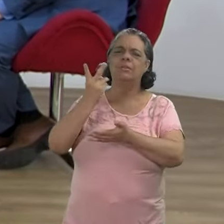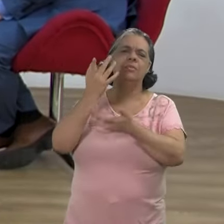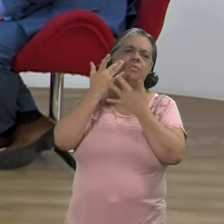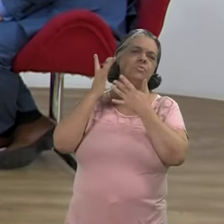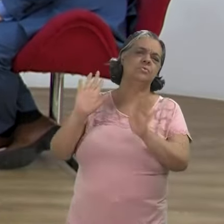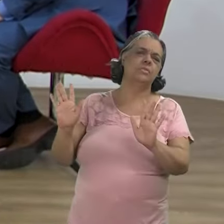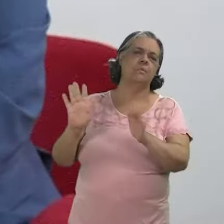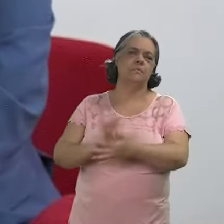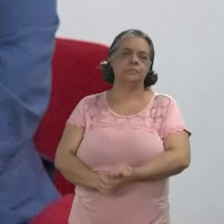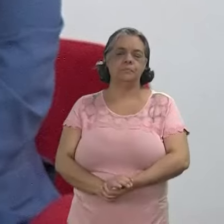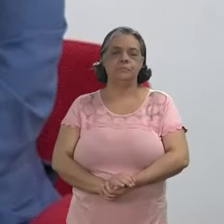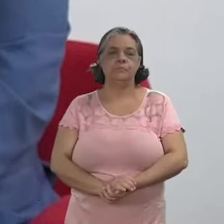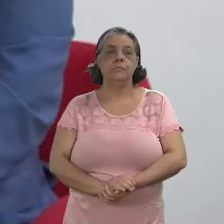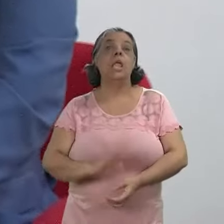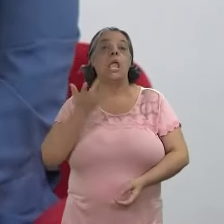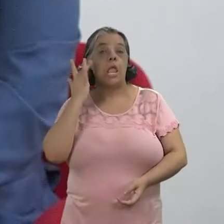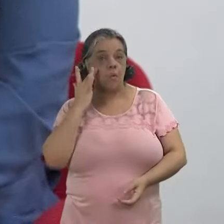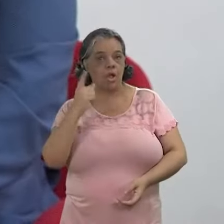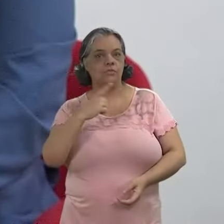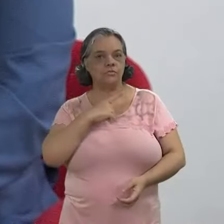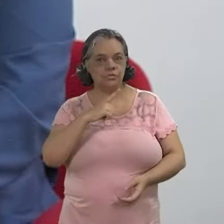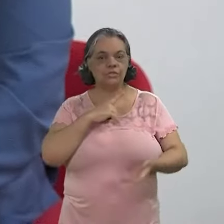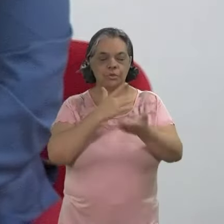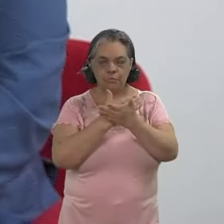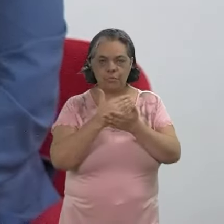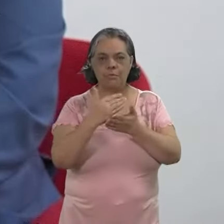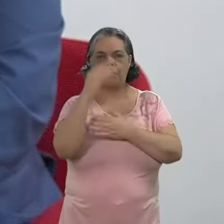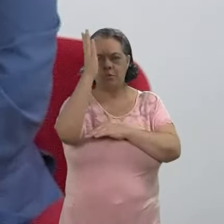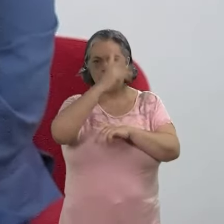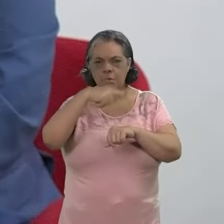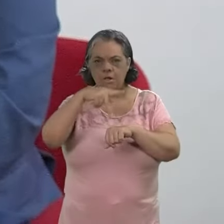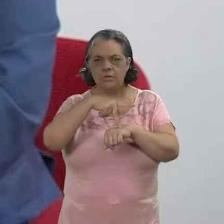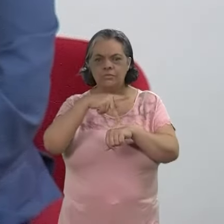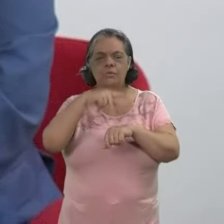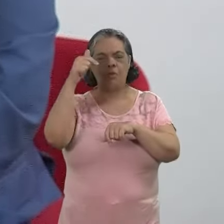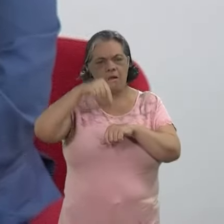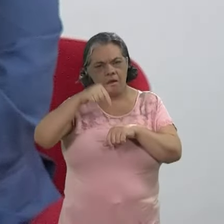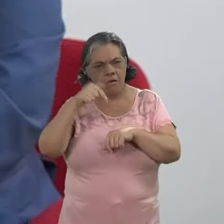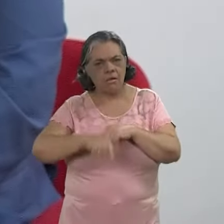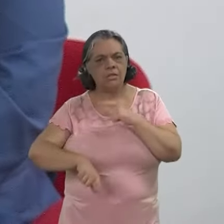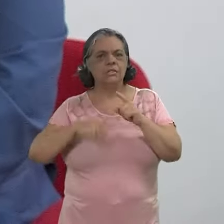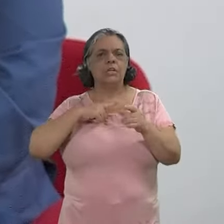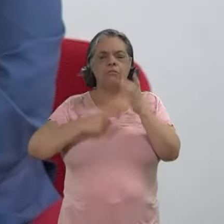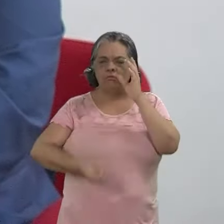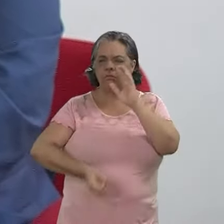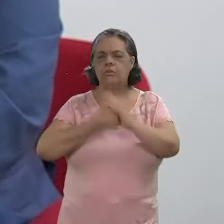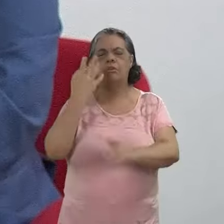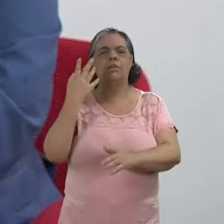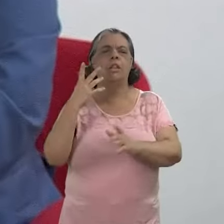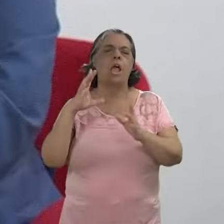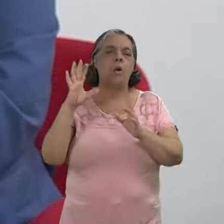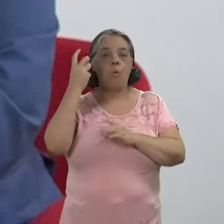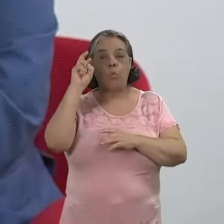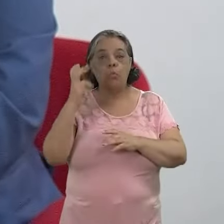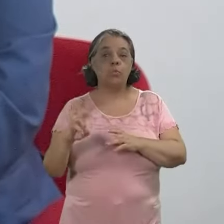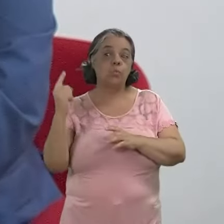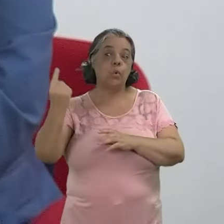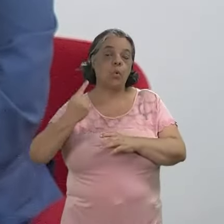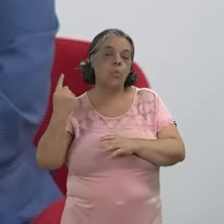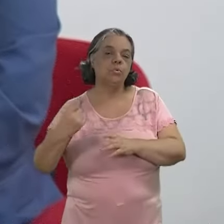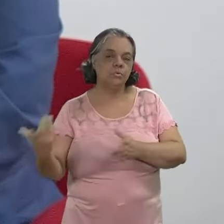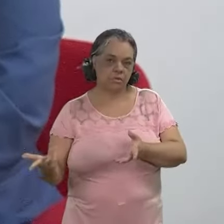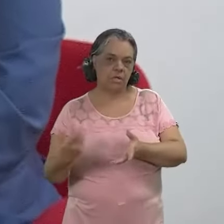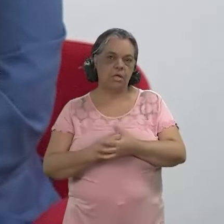sabe o que está acontecendo. Eu acho que nós temos um pioneirismo no Brasil nos últimos anos da tentativa de criar o Sistema Único de Cultura